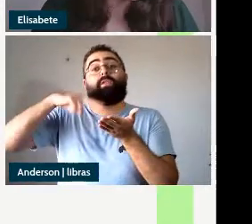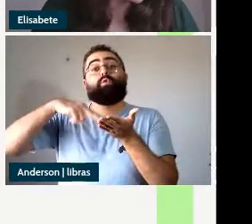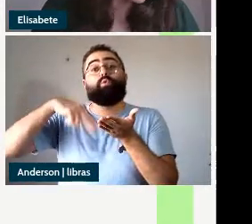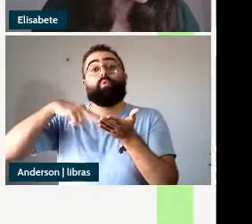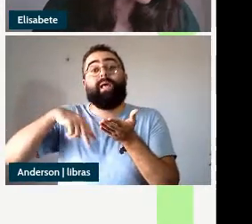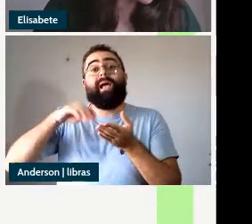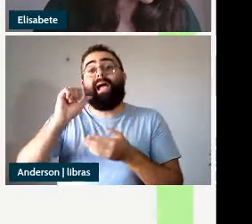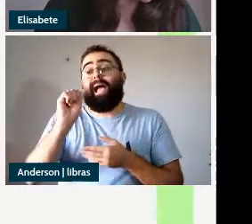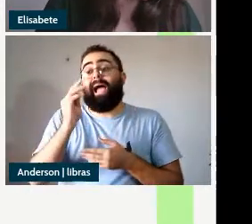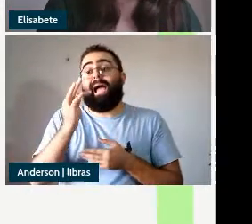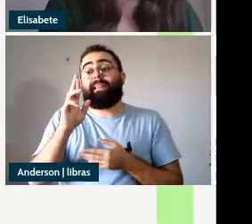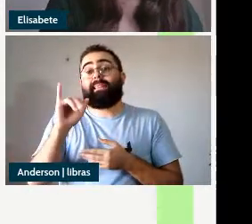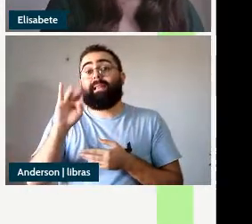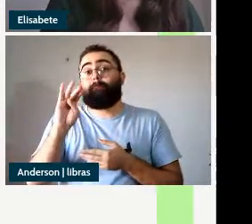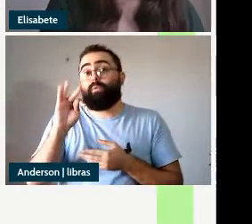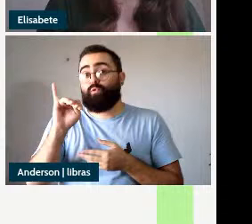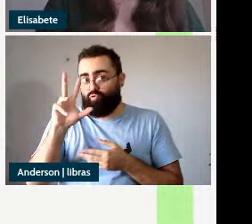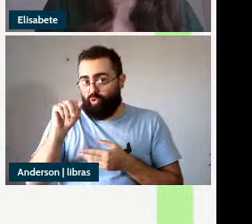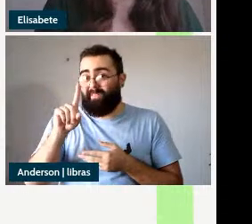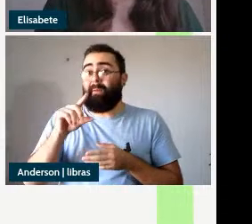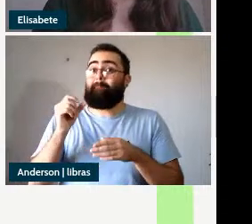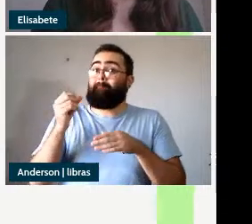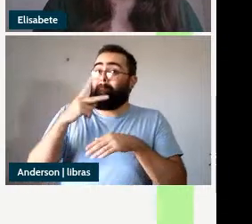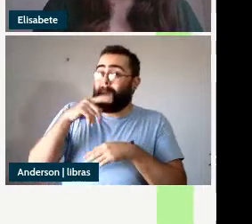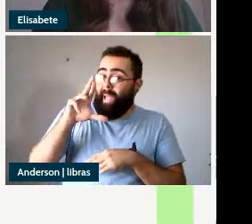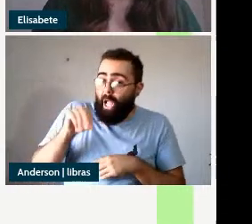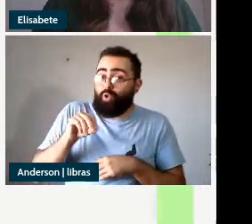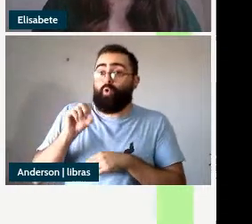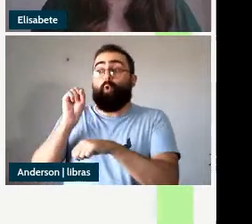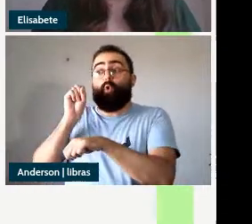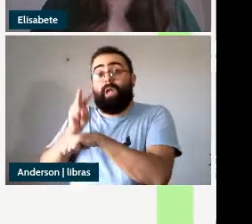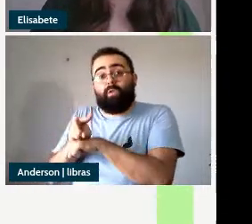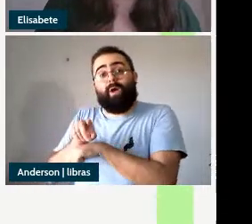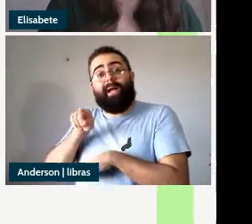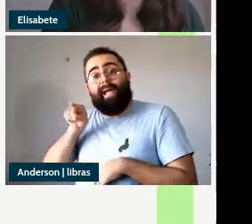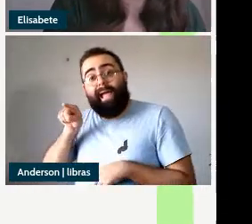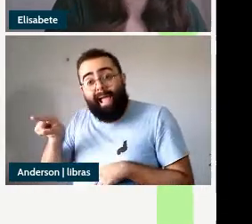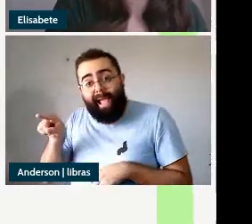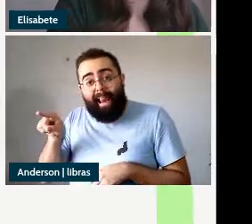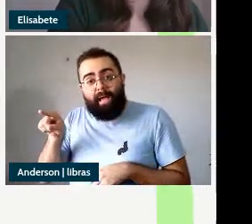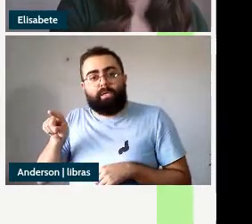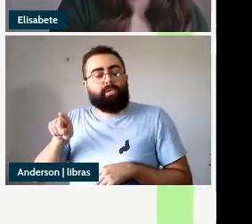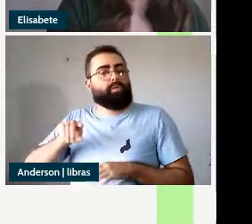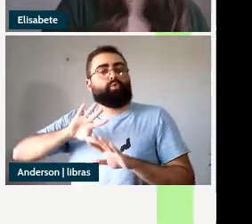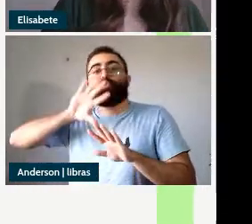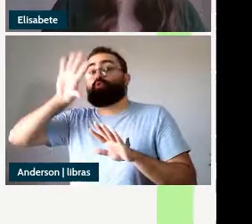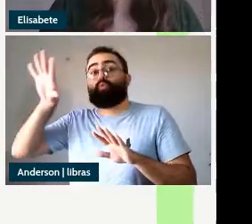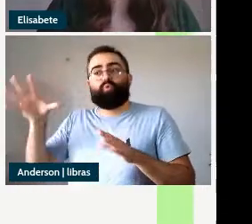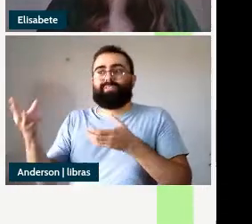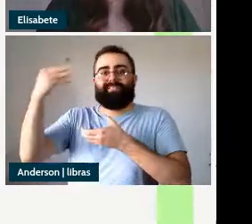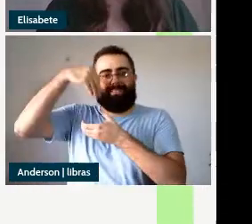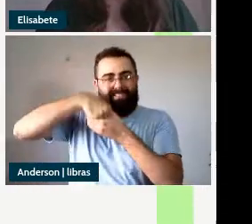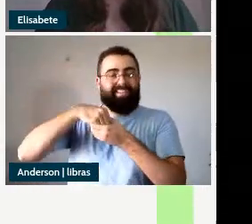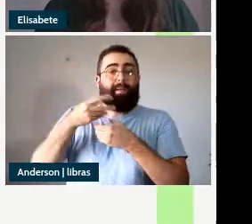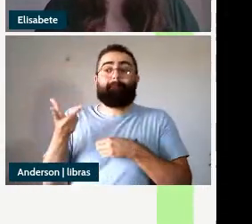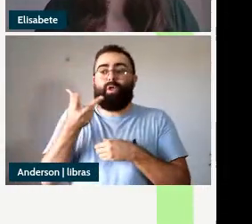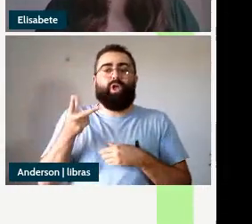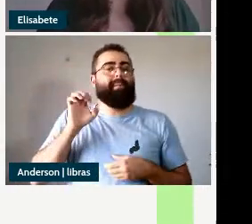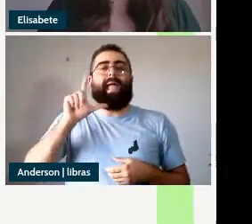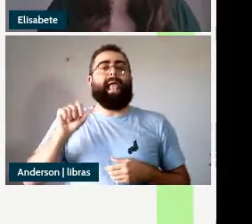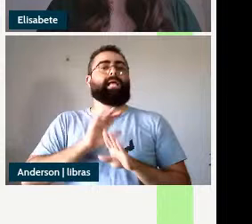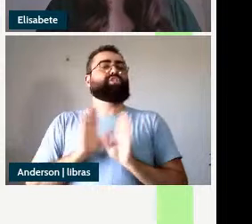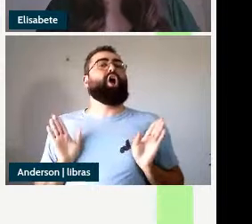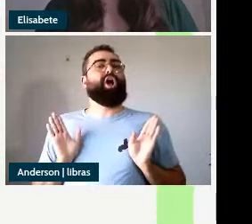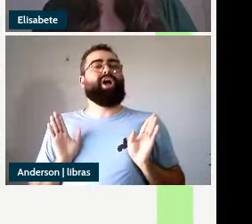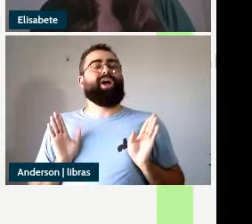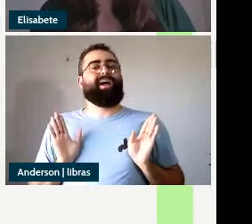contratou ela toda a sequência a mulher grávida é substituída pelo pronome então isso indica que nessa leitura o